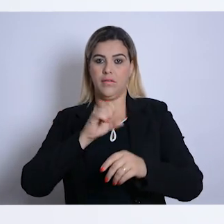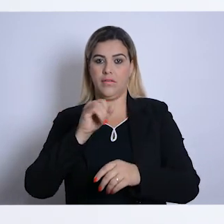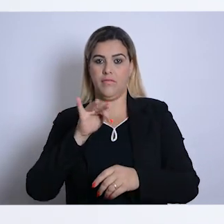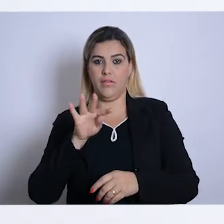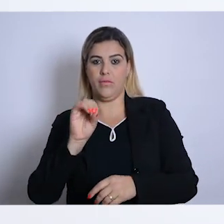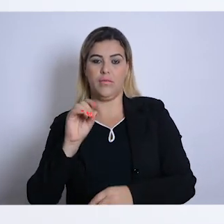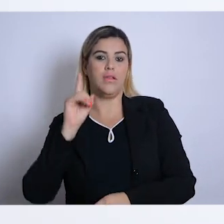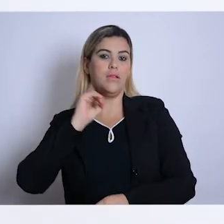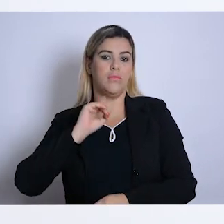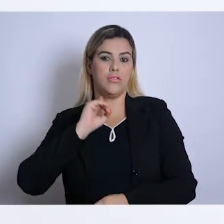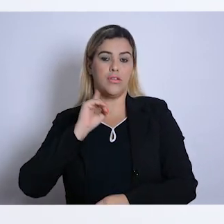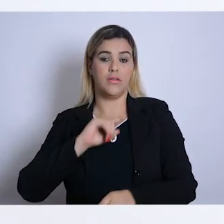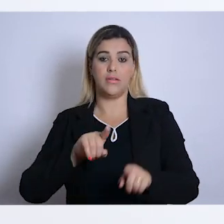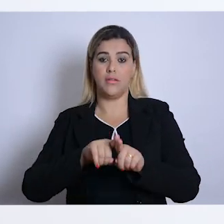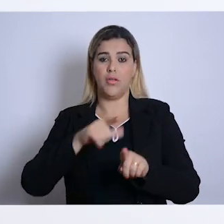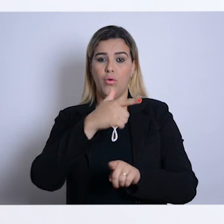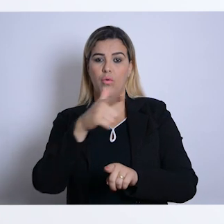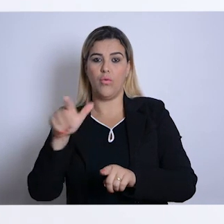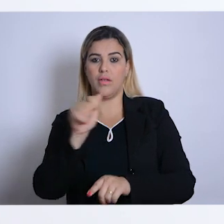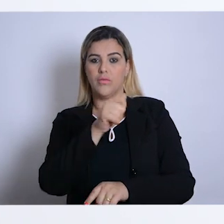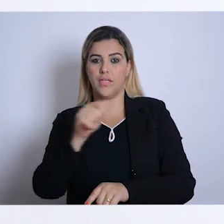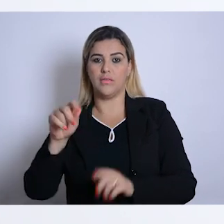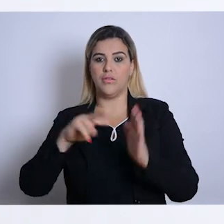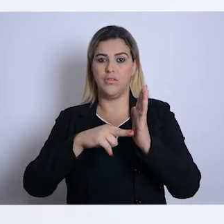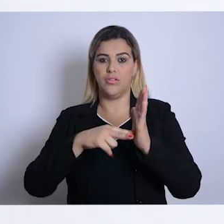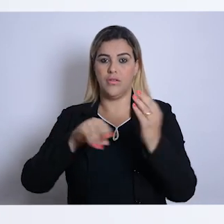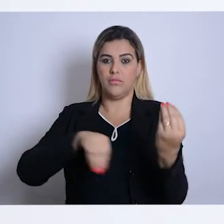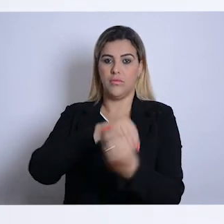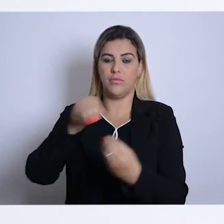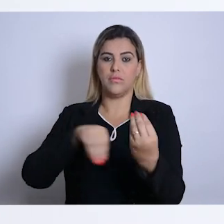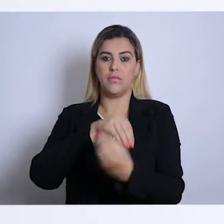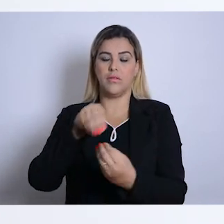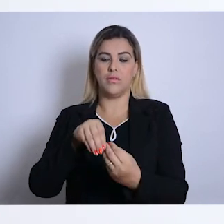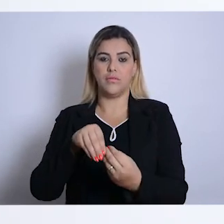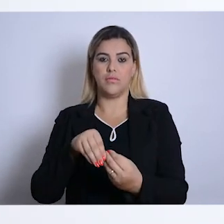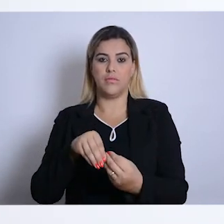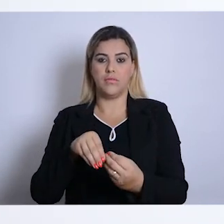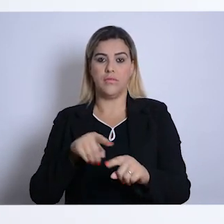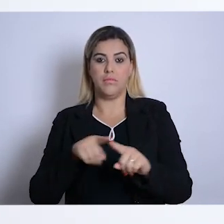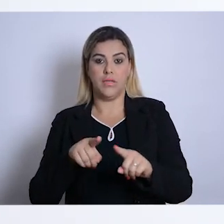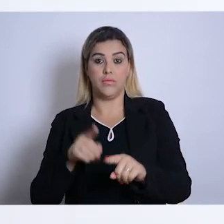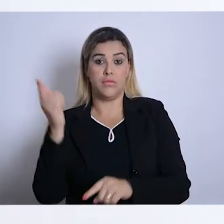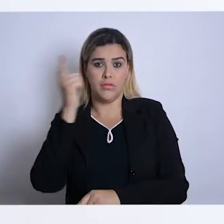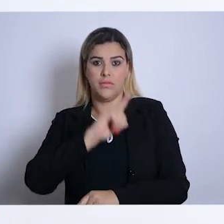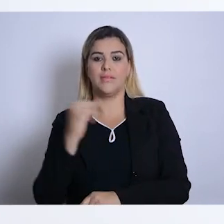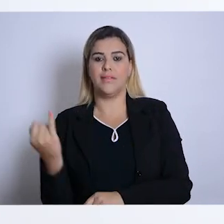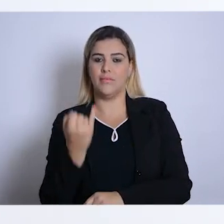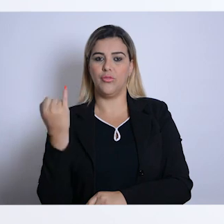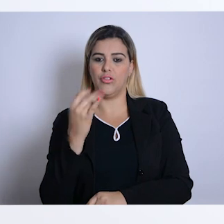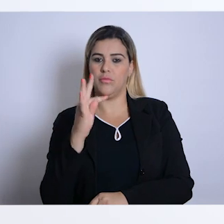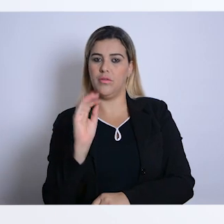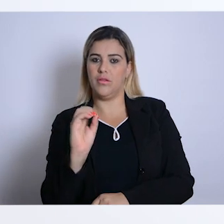Sinfito MG, outras associações variadas, outros sindicatos também variados, mas uma